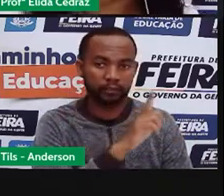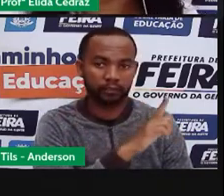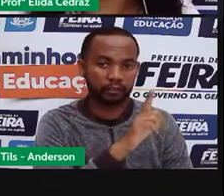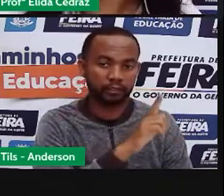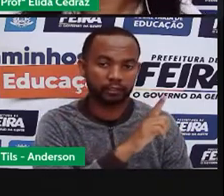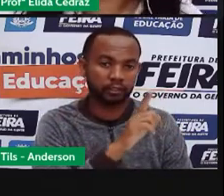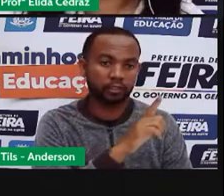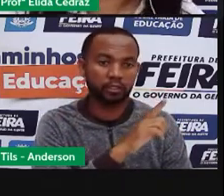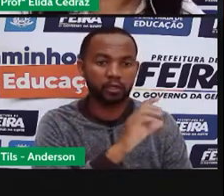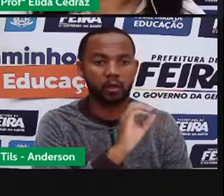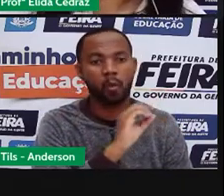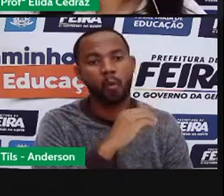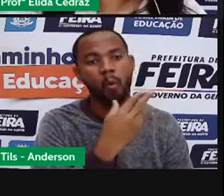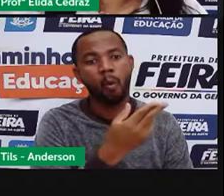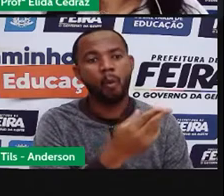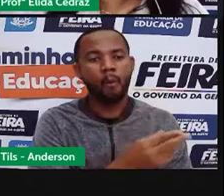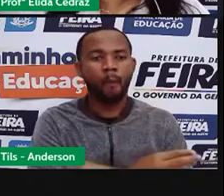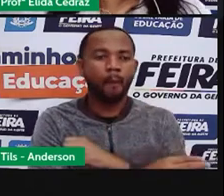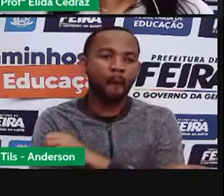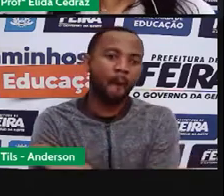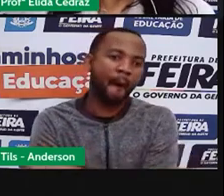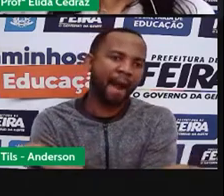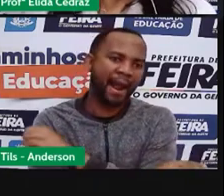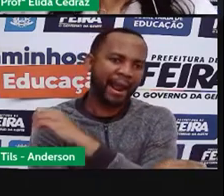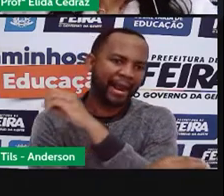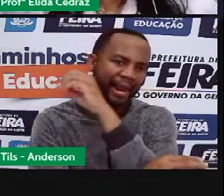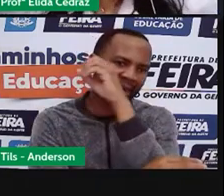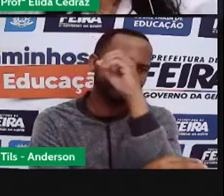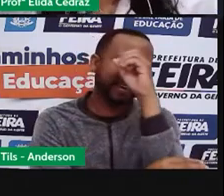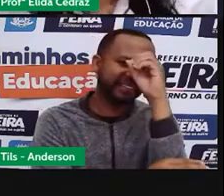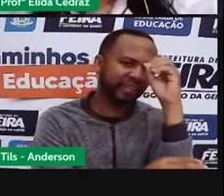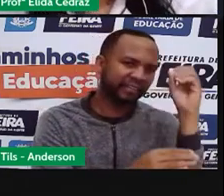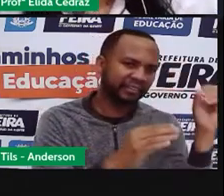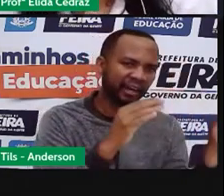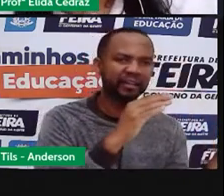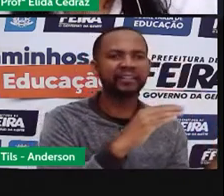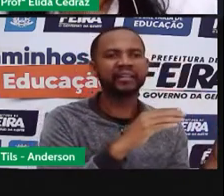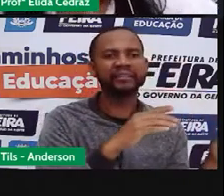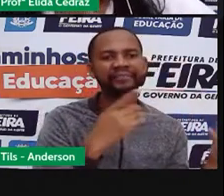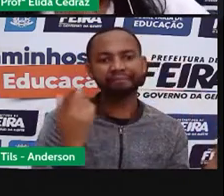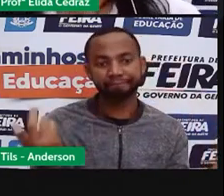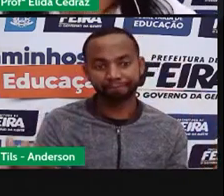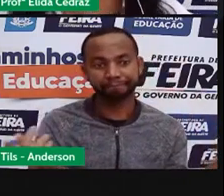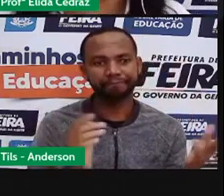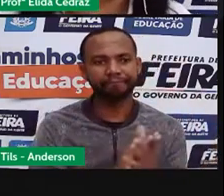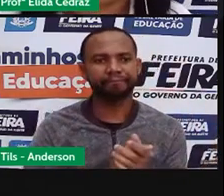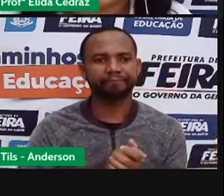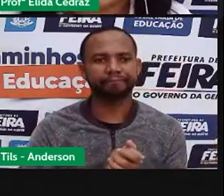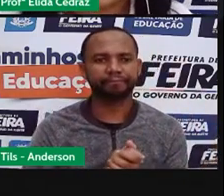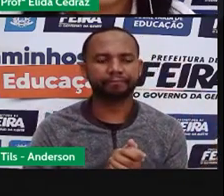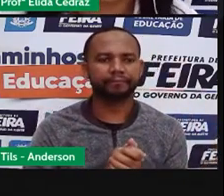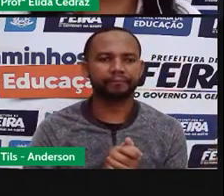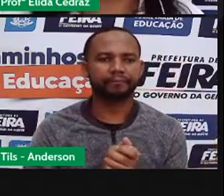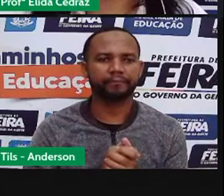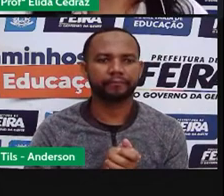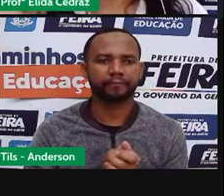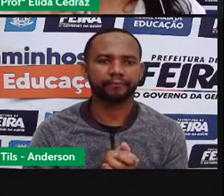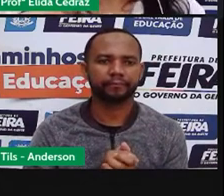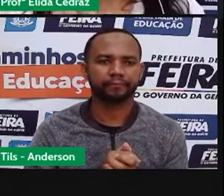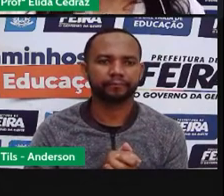Salvador. E faz esse movimento por cima da gente até chegar no poente.